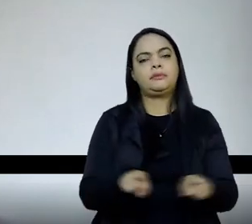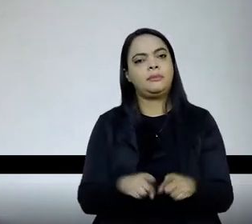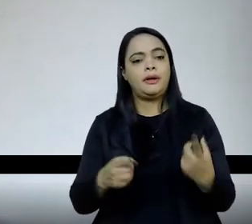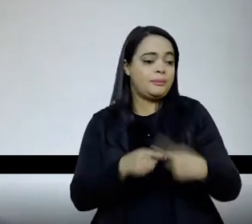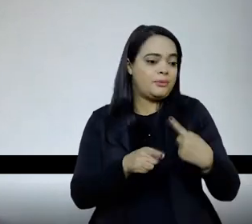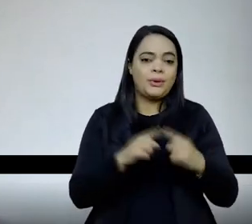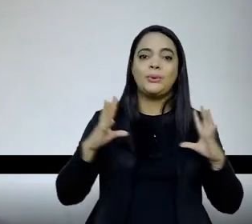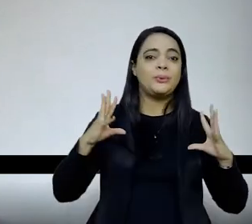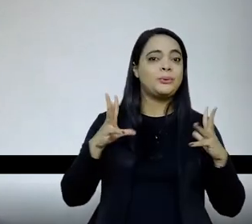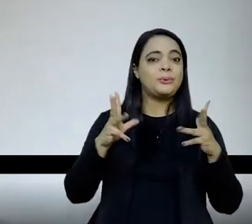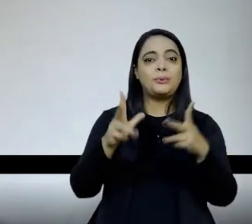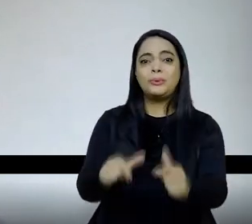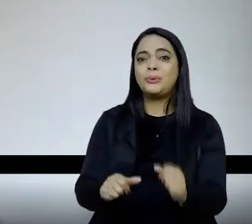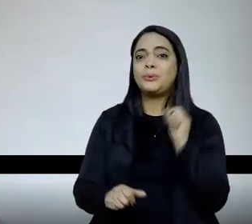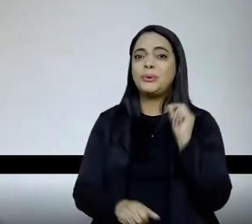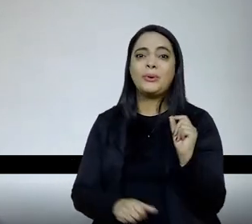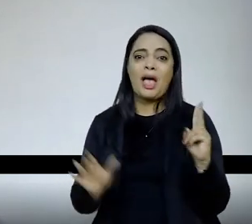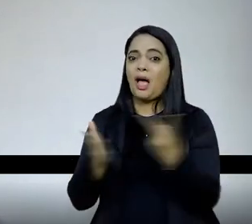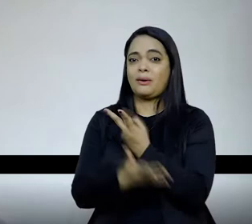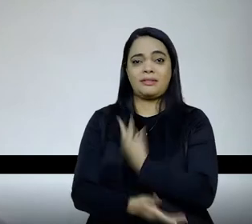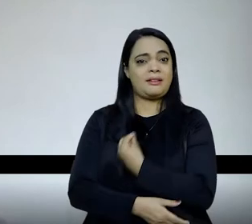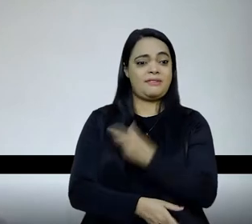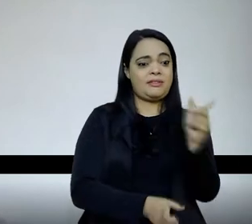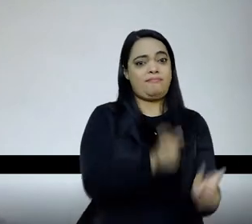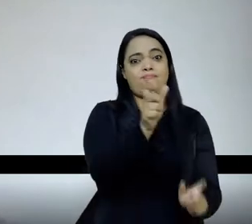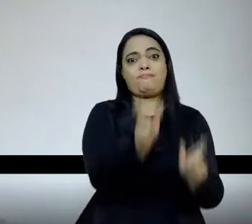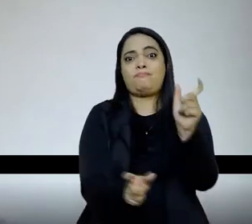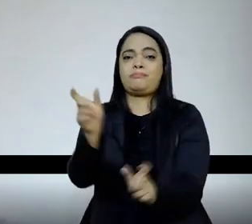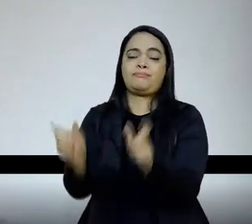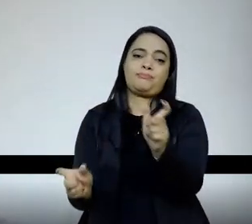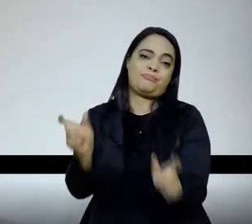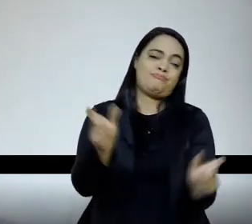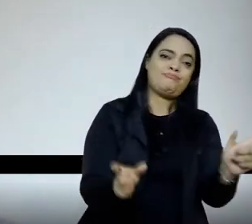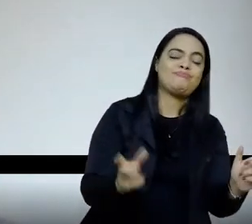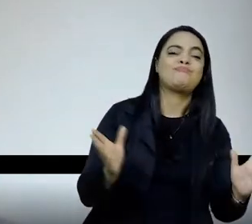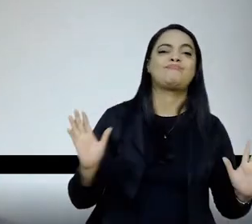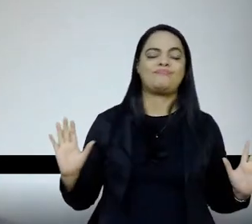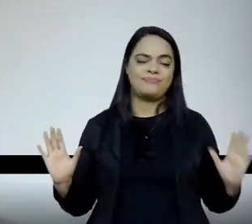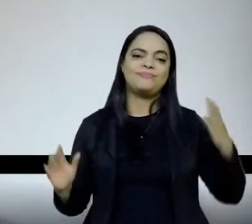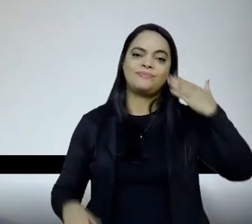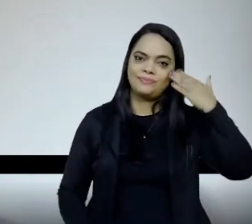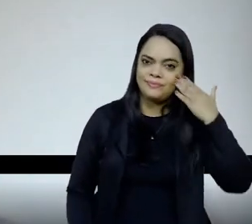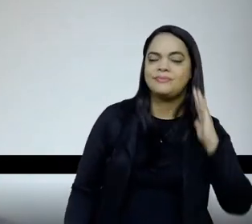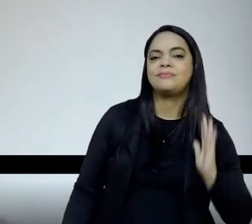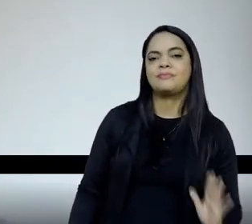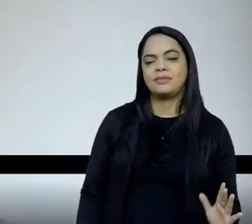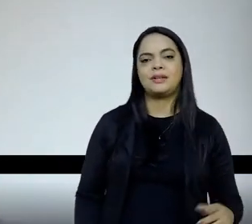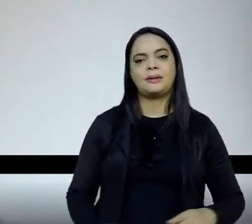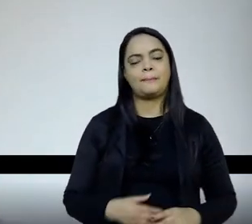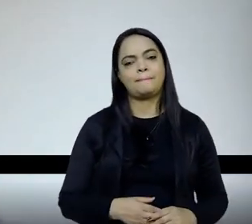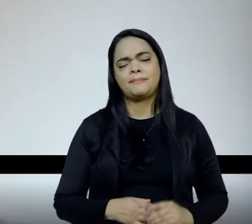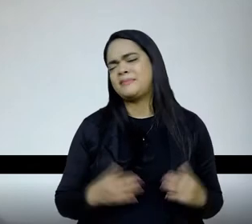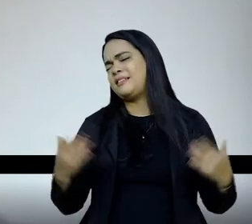literalmente na pele de muitos sujeitos e sujeitos com identificáveis, social, cultural, politicamente.